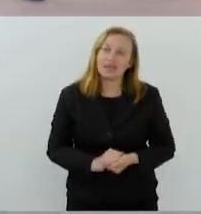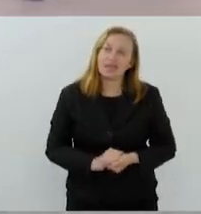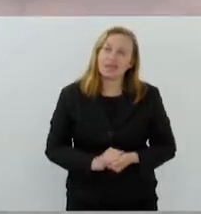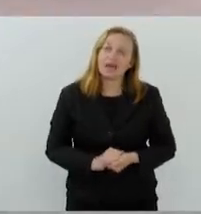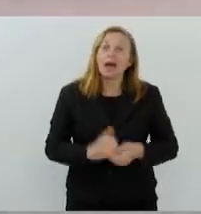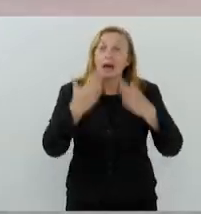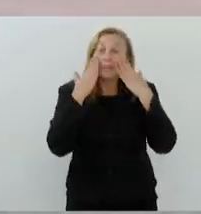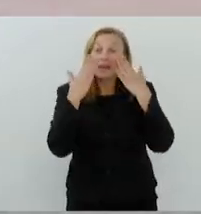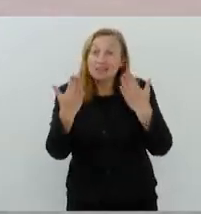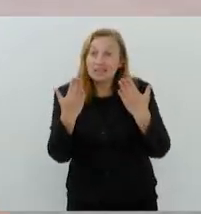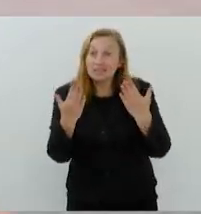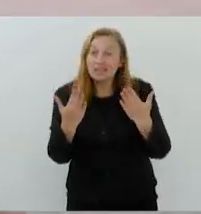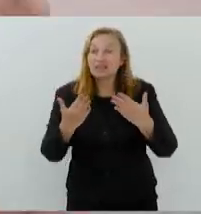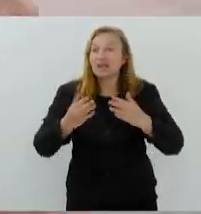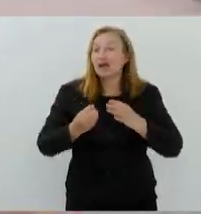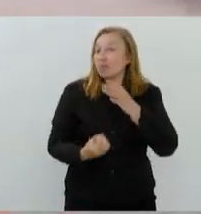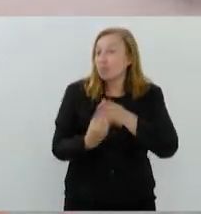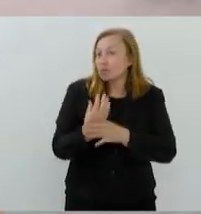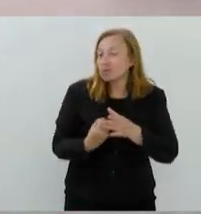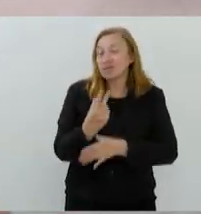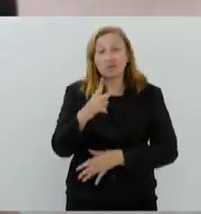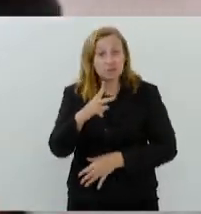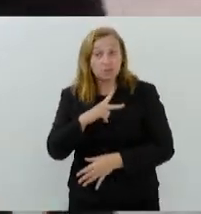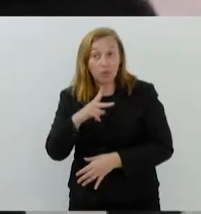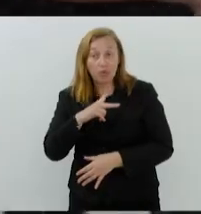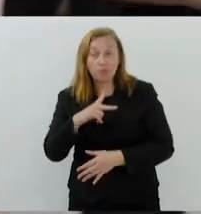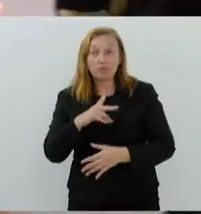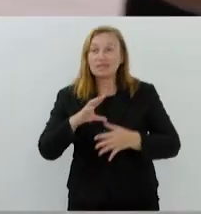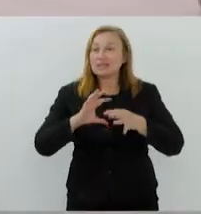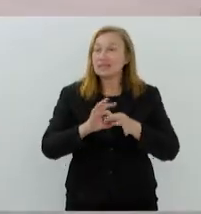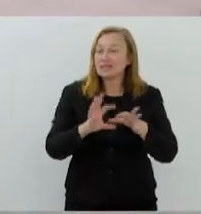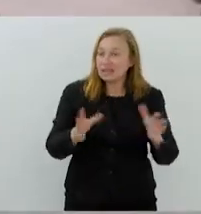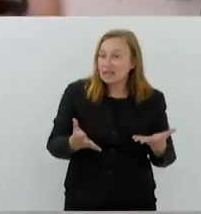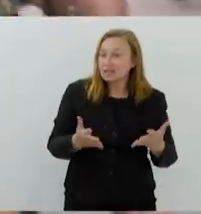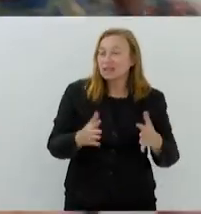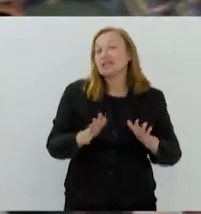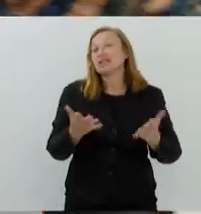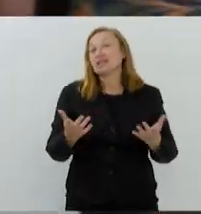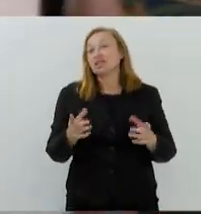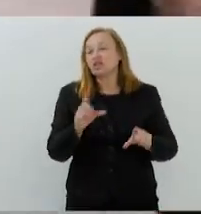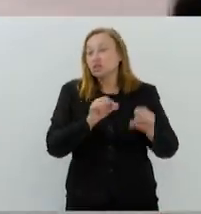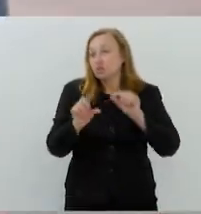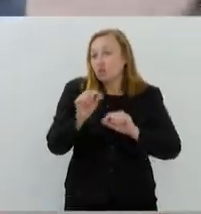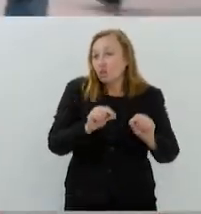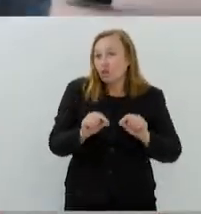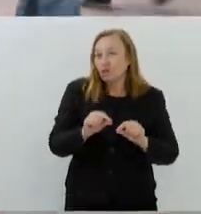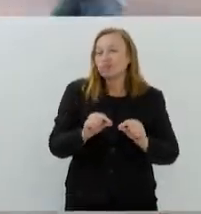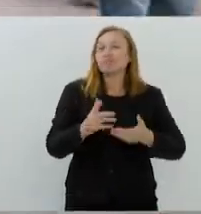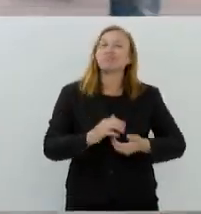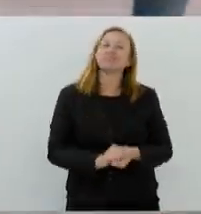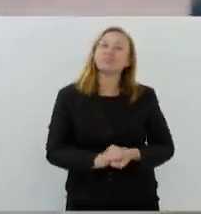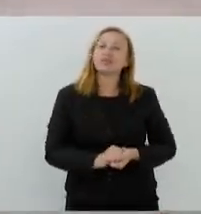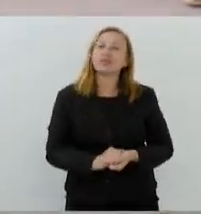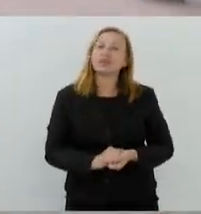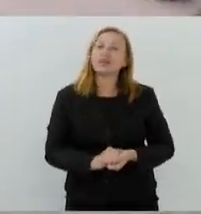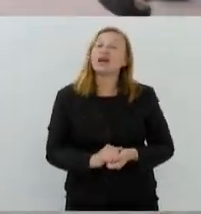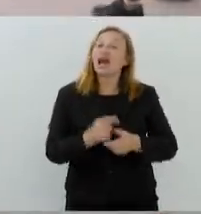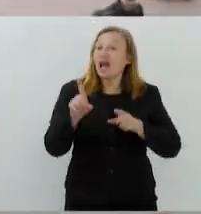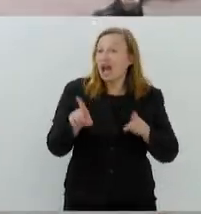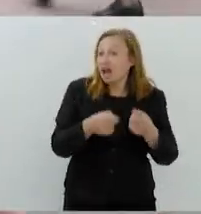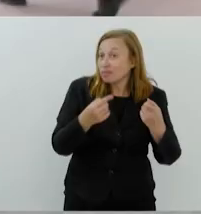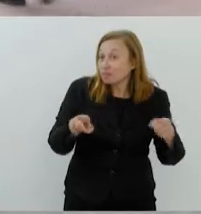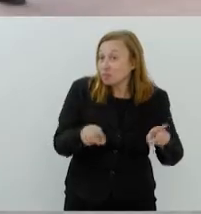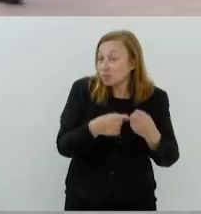apresentarem suas produções, produções muitas vezes independentes e alternativas a um circuito oficial. A música